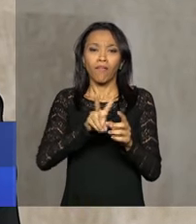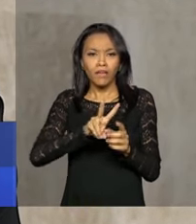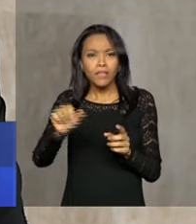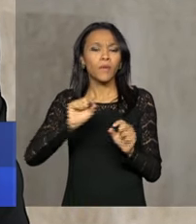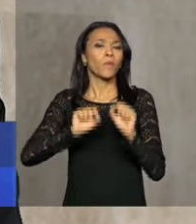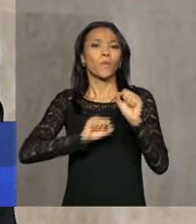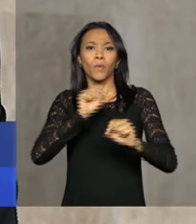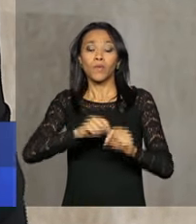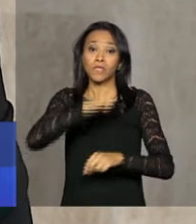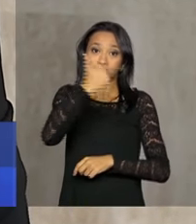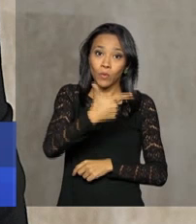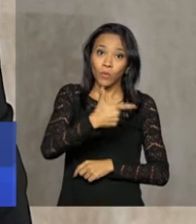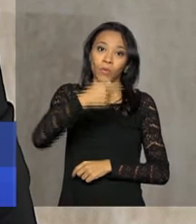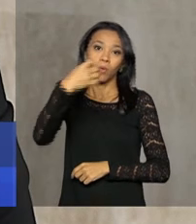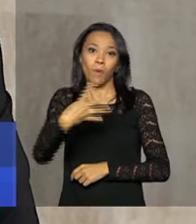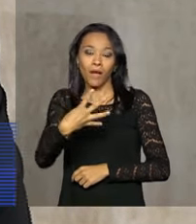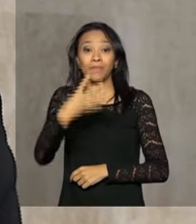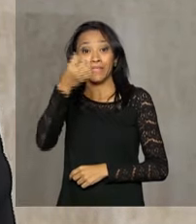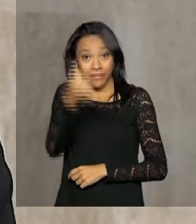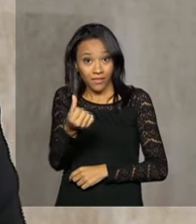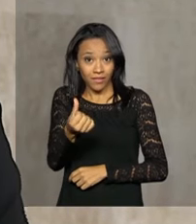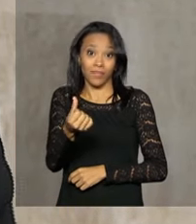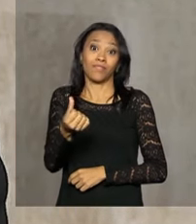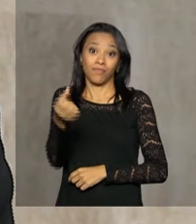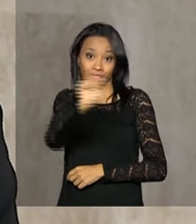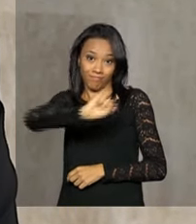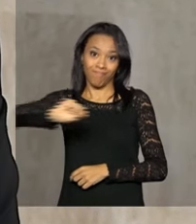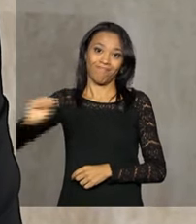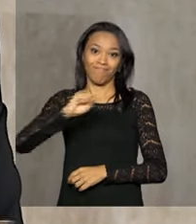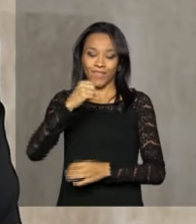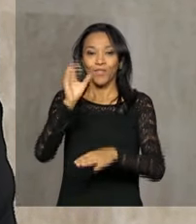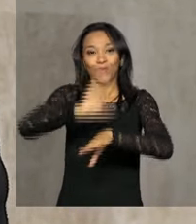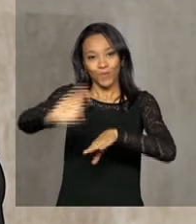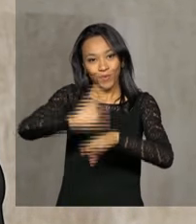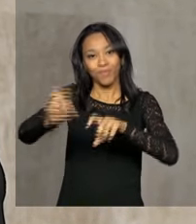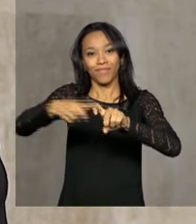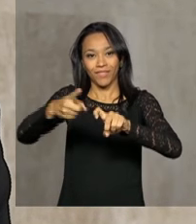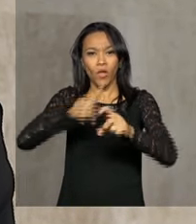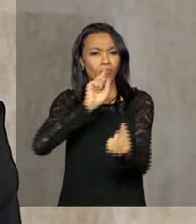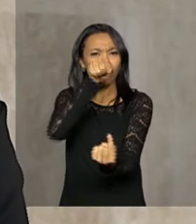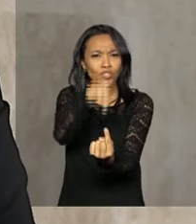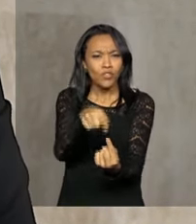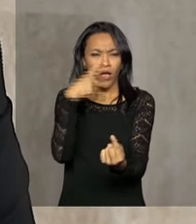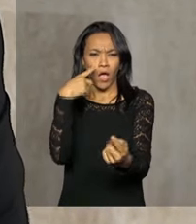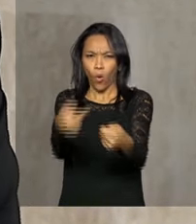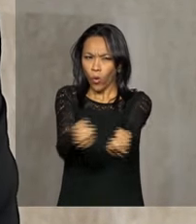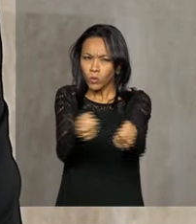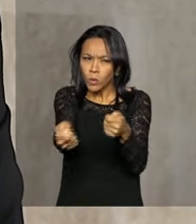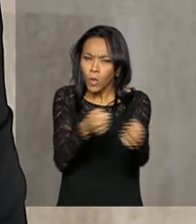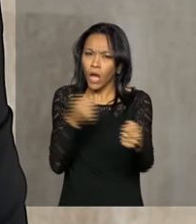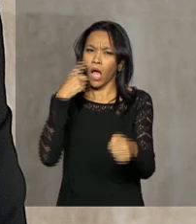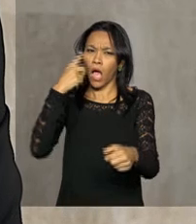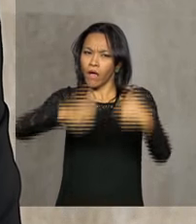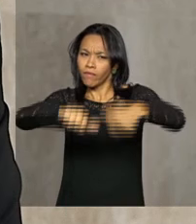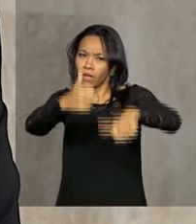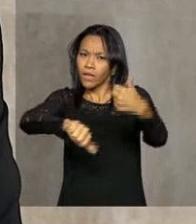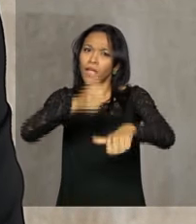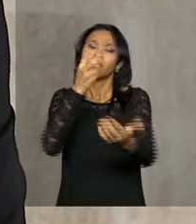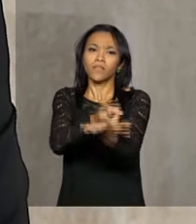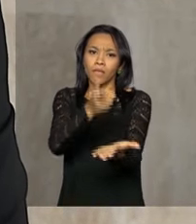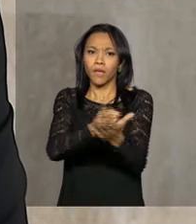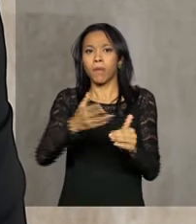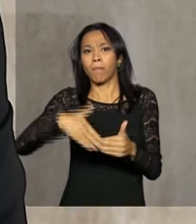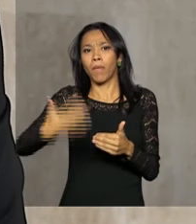ser aplicada no segundo, quarto e sexto anos do curso. O objetivo é fazer um monitoramento progressivo dos cursos de